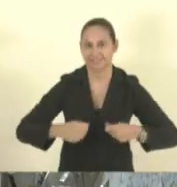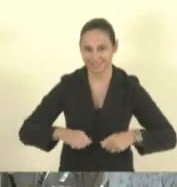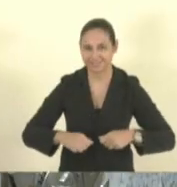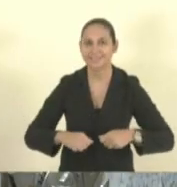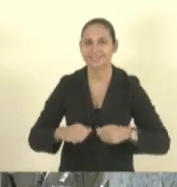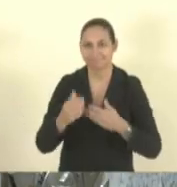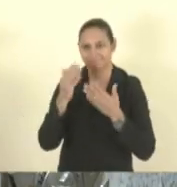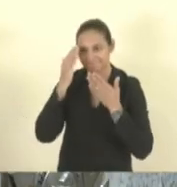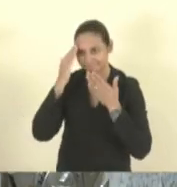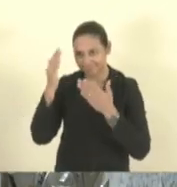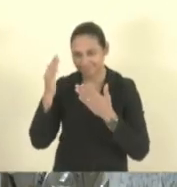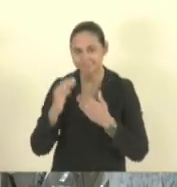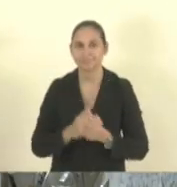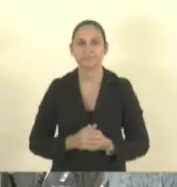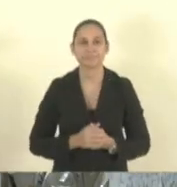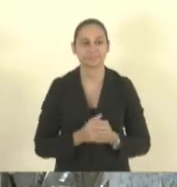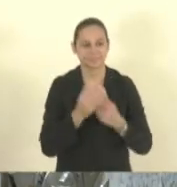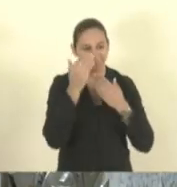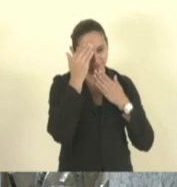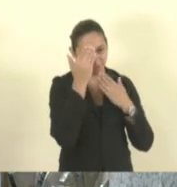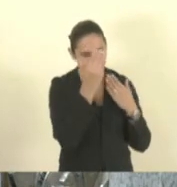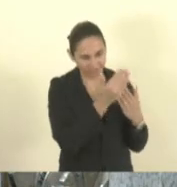Obrigado Eduardo